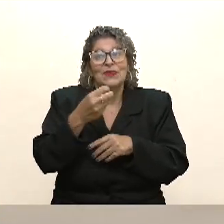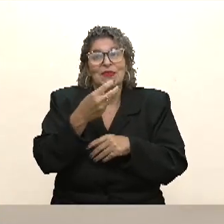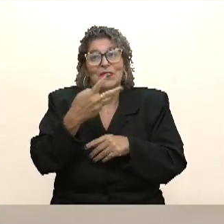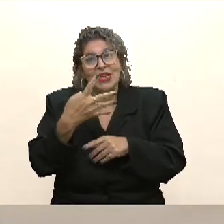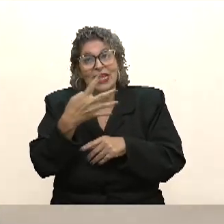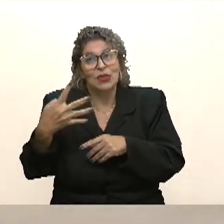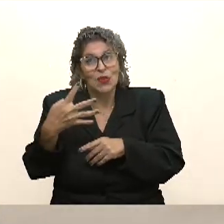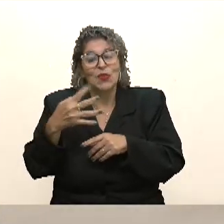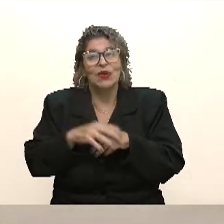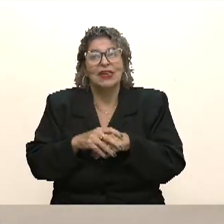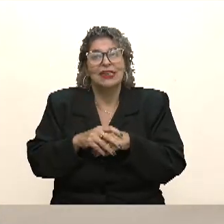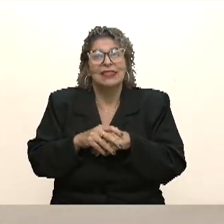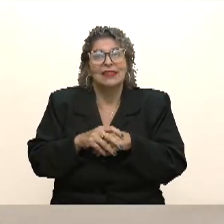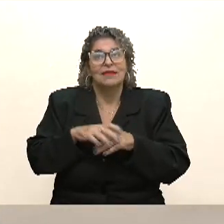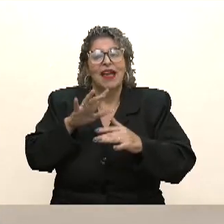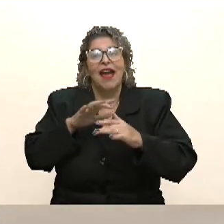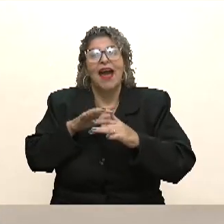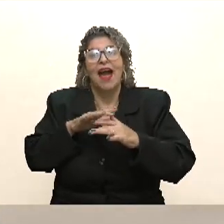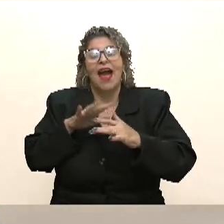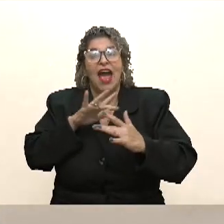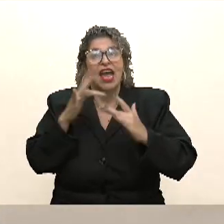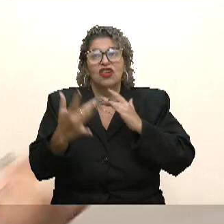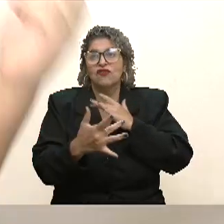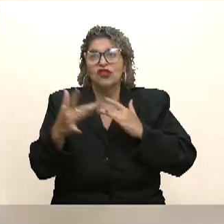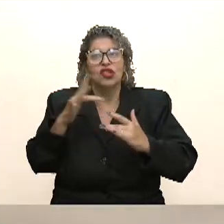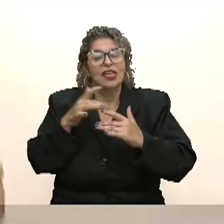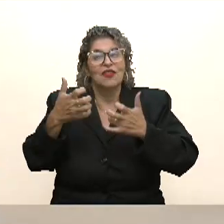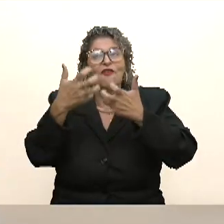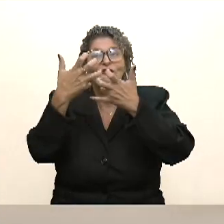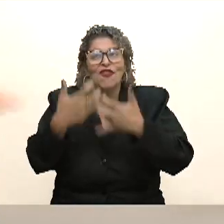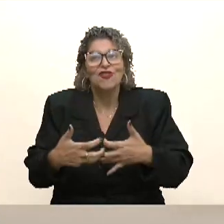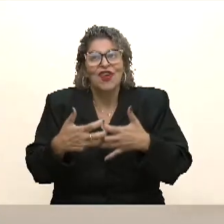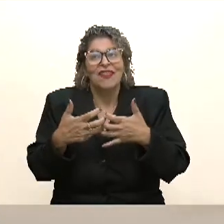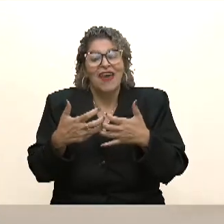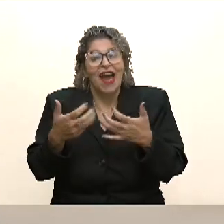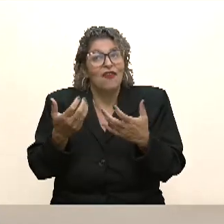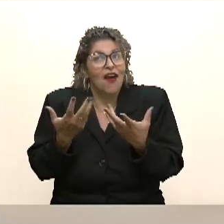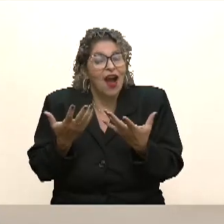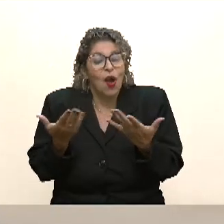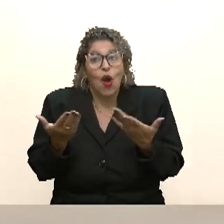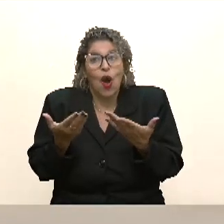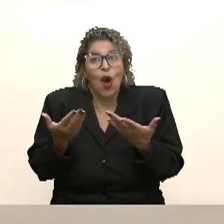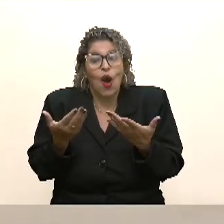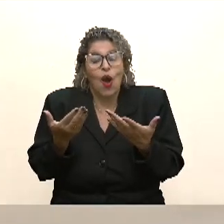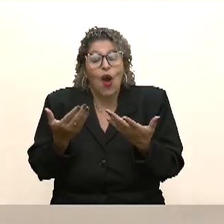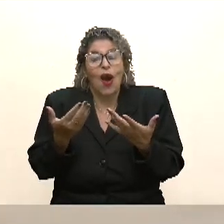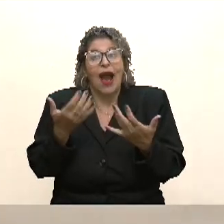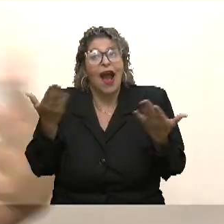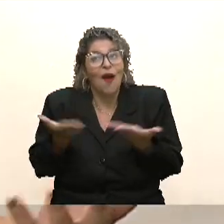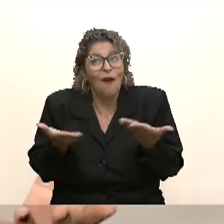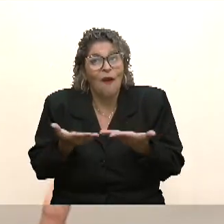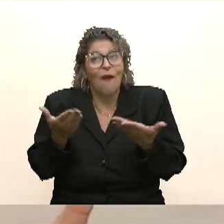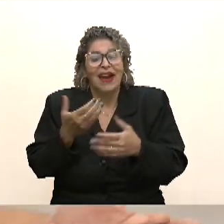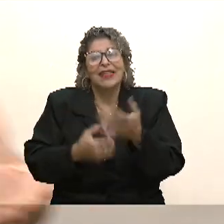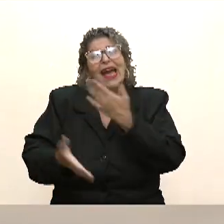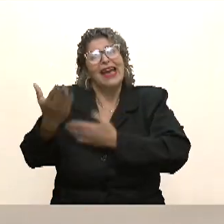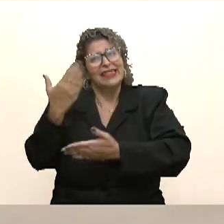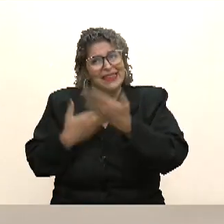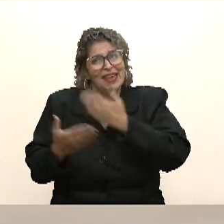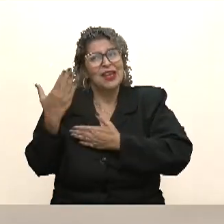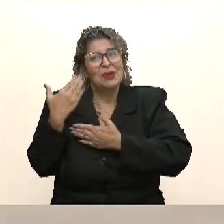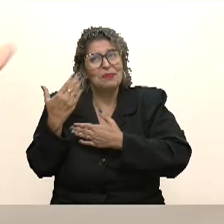né? Em 2014, acho que a rede social ainda não funcionava tão bem quanto ela funciona agora, né? Então, naquela época, a gente